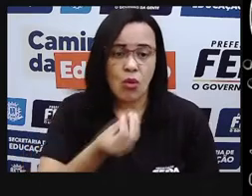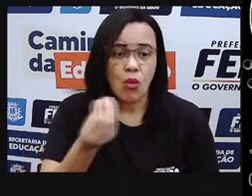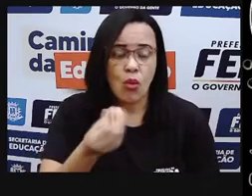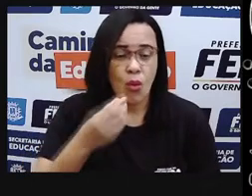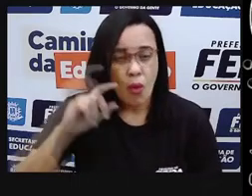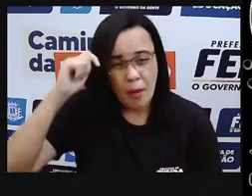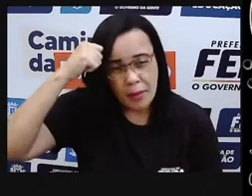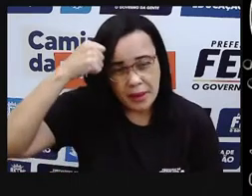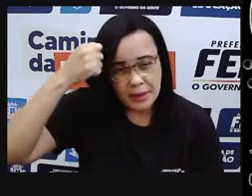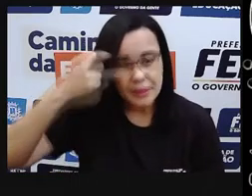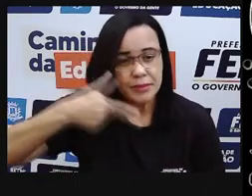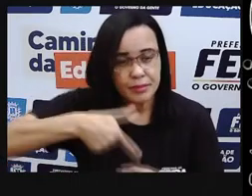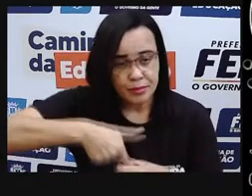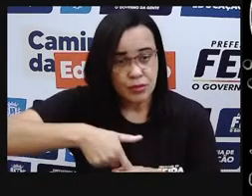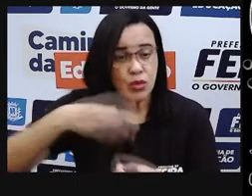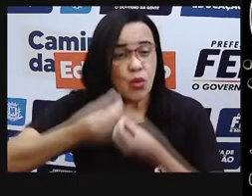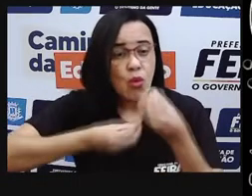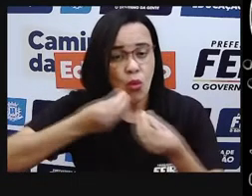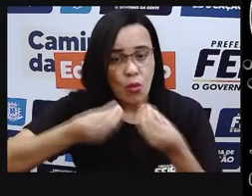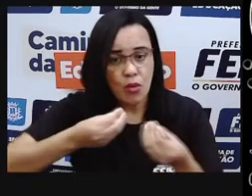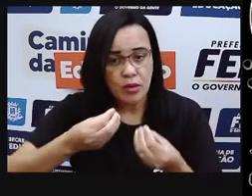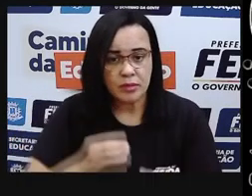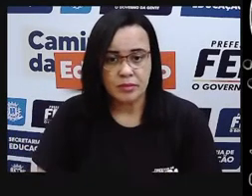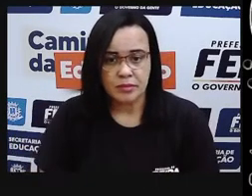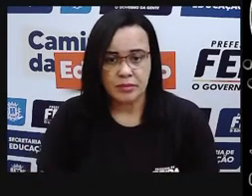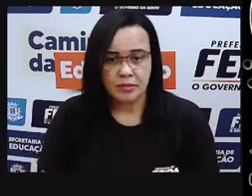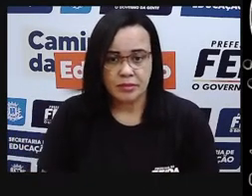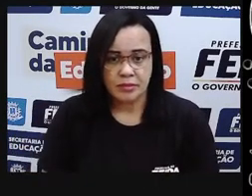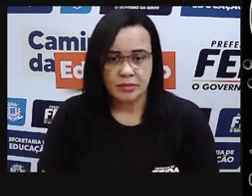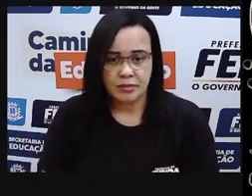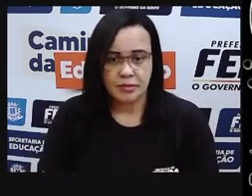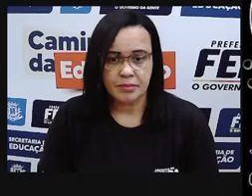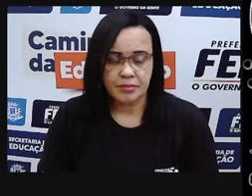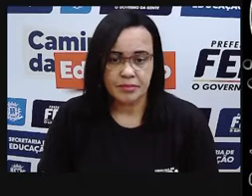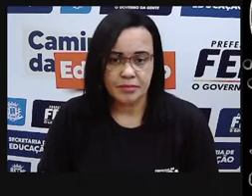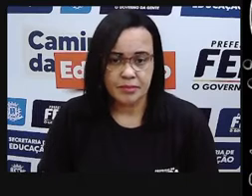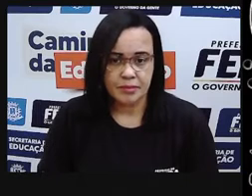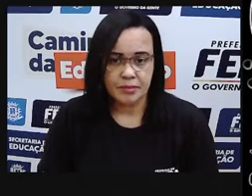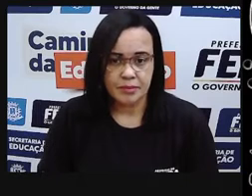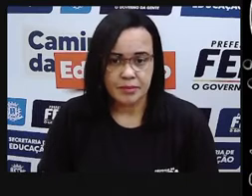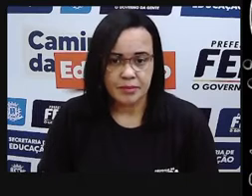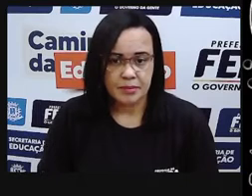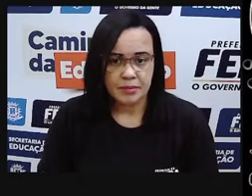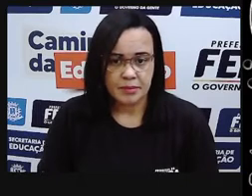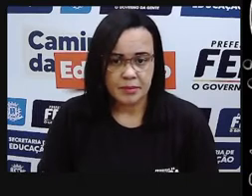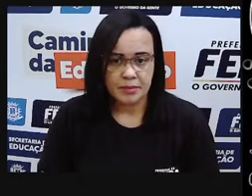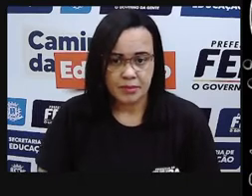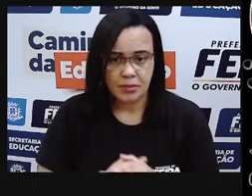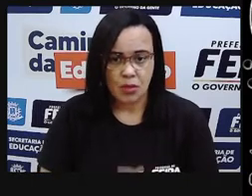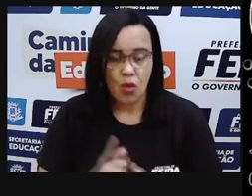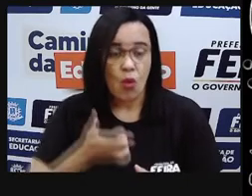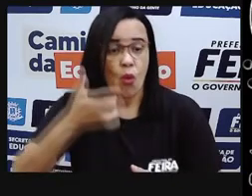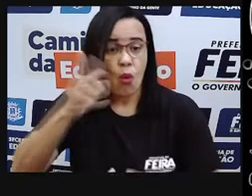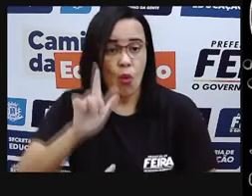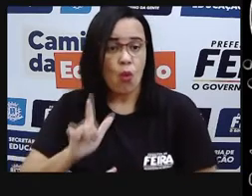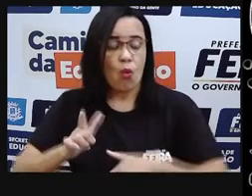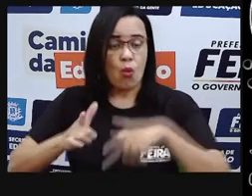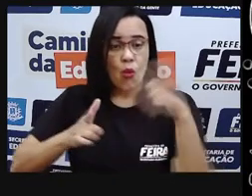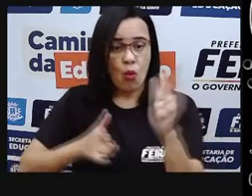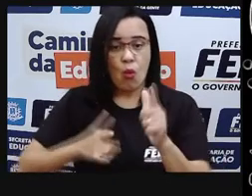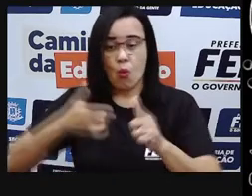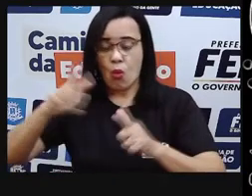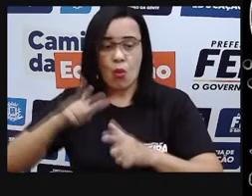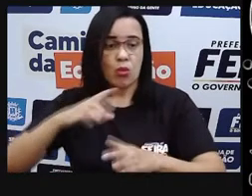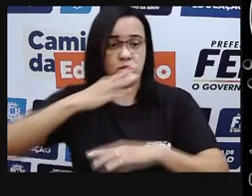barrios do petróleo sejam muito caros, o refinamento desse petróleo para gerar outros compostos também, e